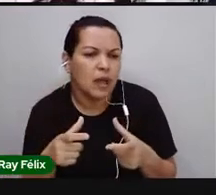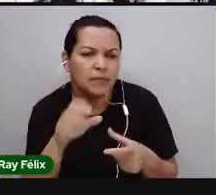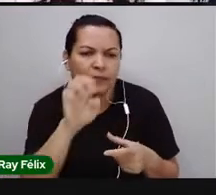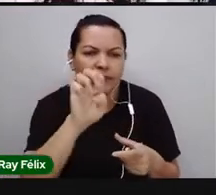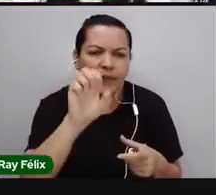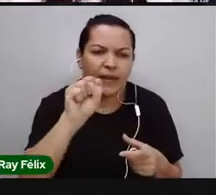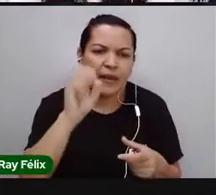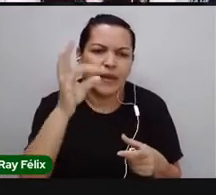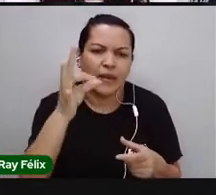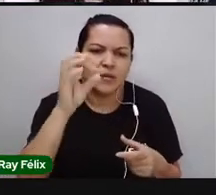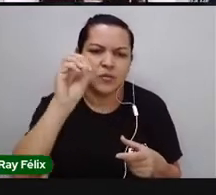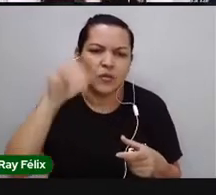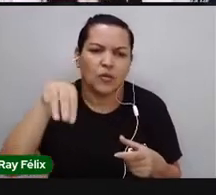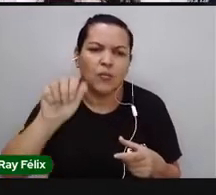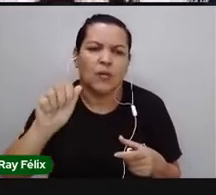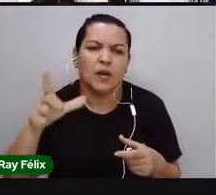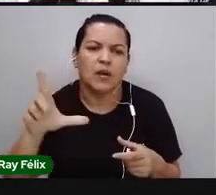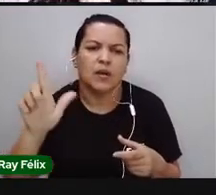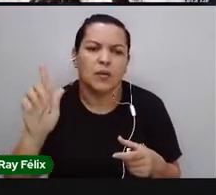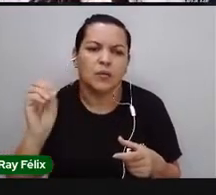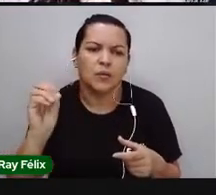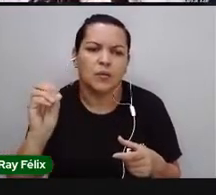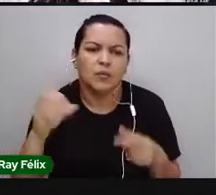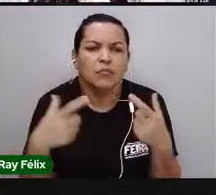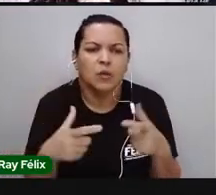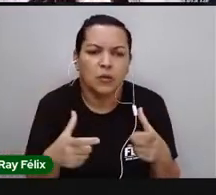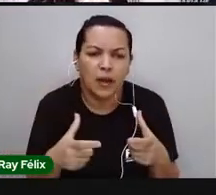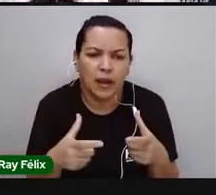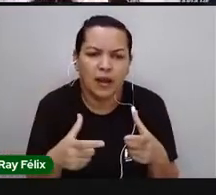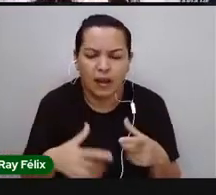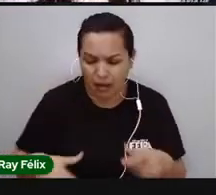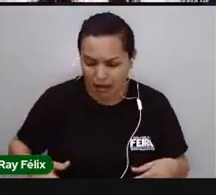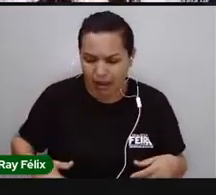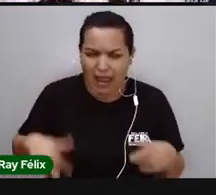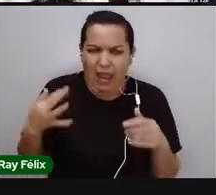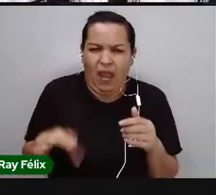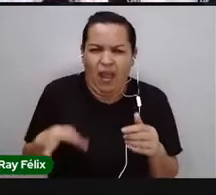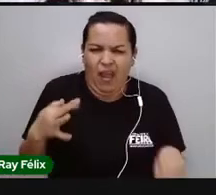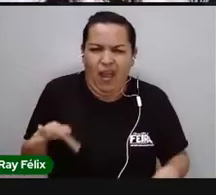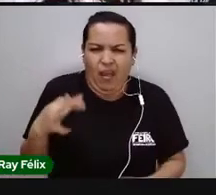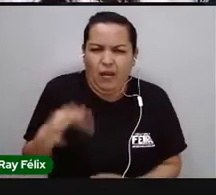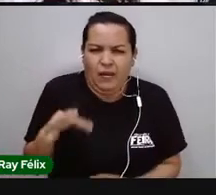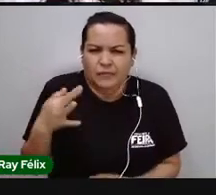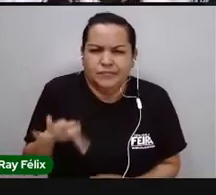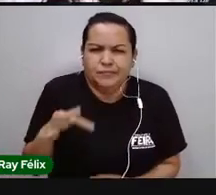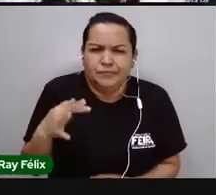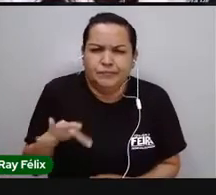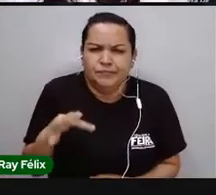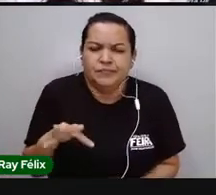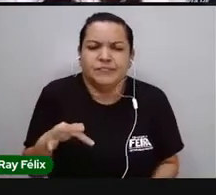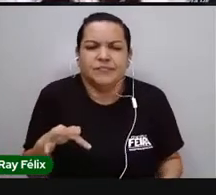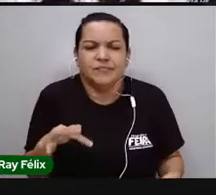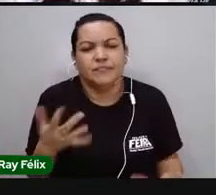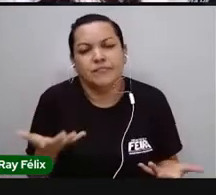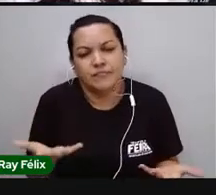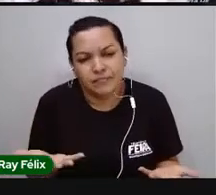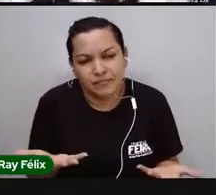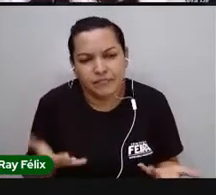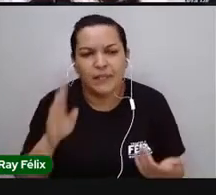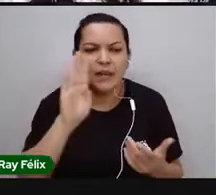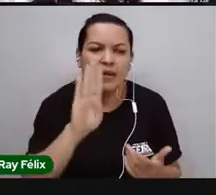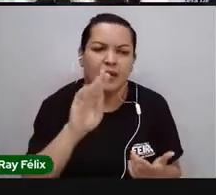Meu intestino. Então, se tô com dor de barriga. O que que a gente vai? Logo, coloca a mão na barriga. Porque é nessa região onde